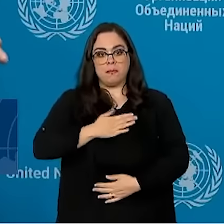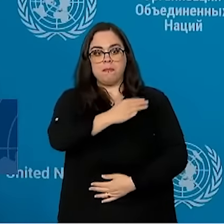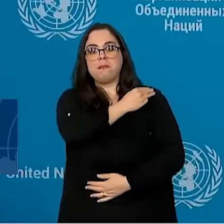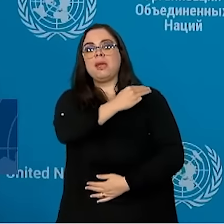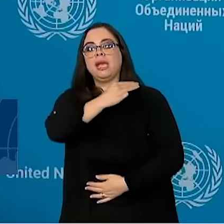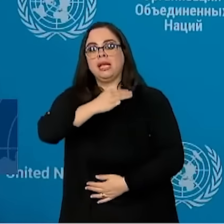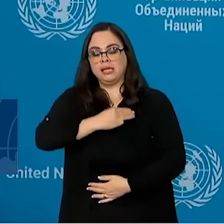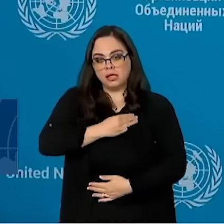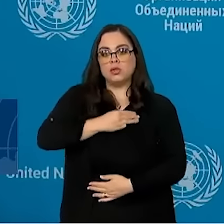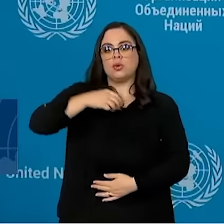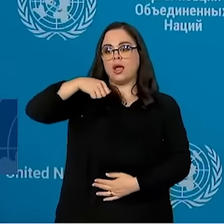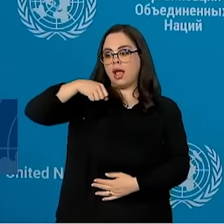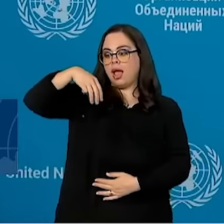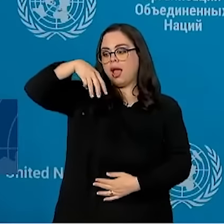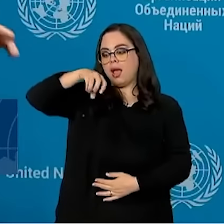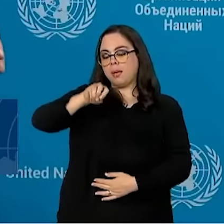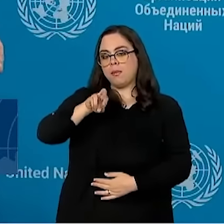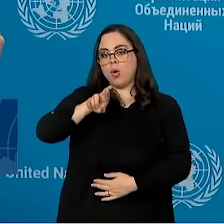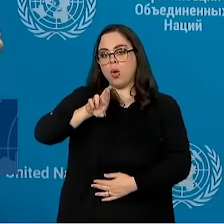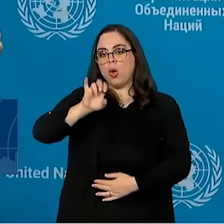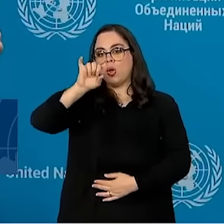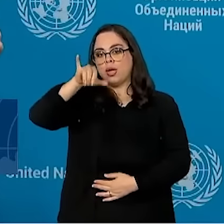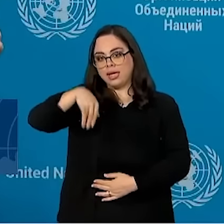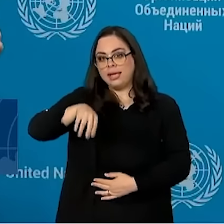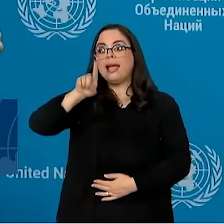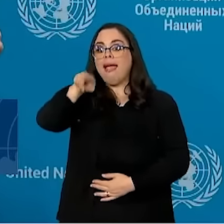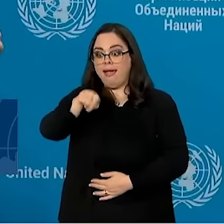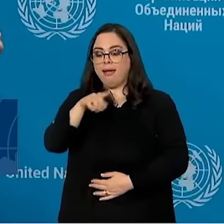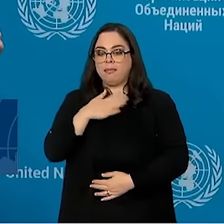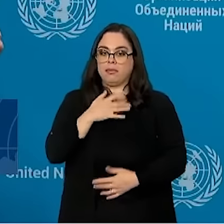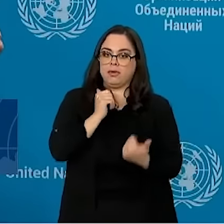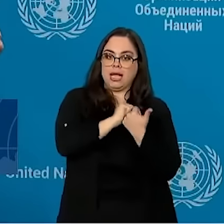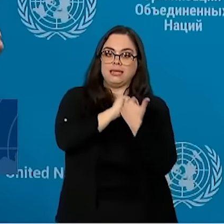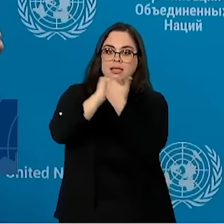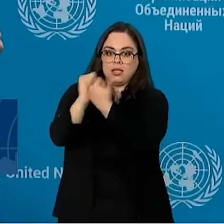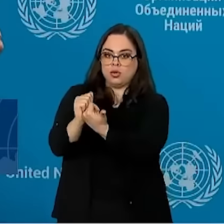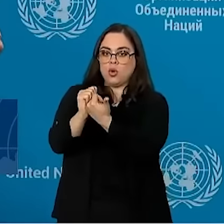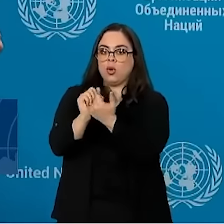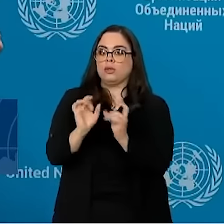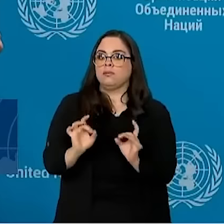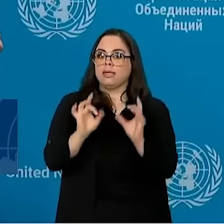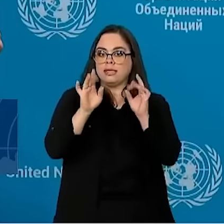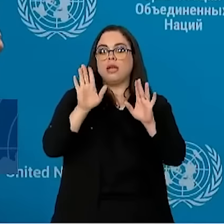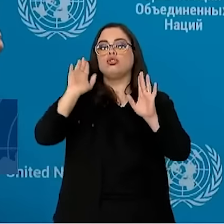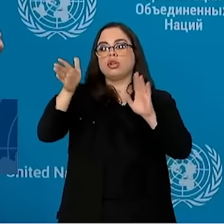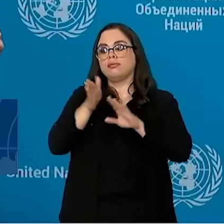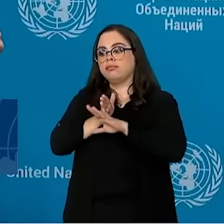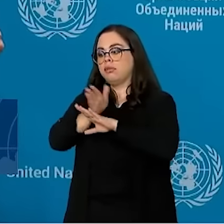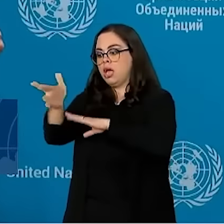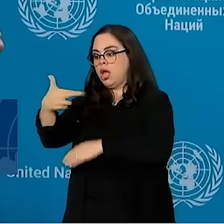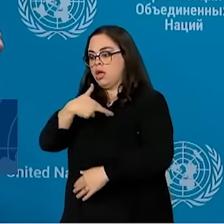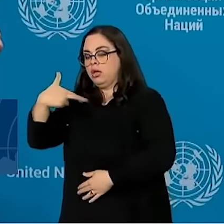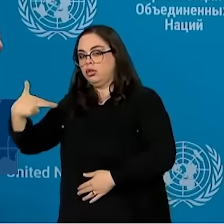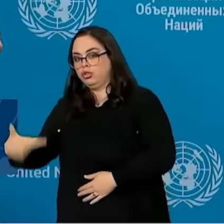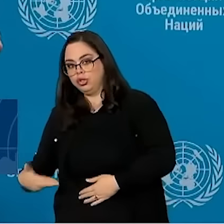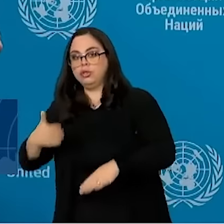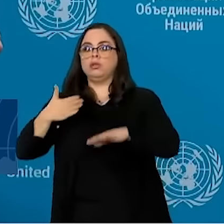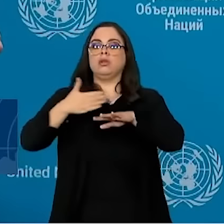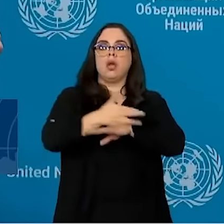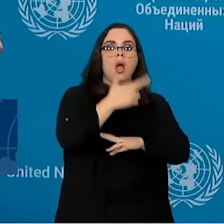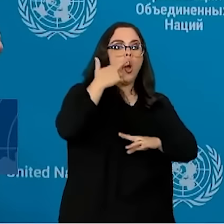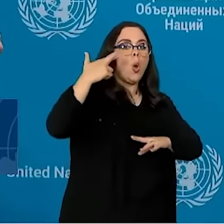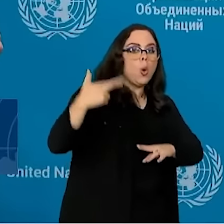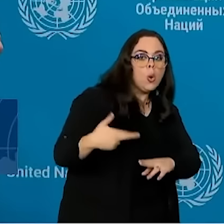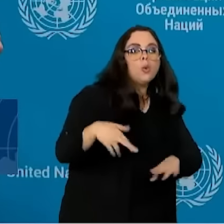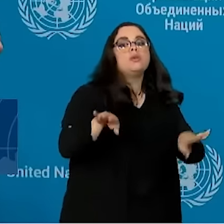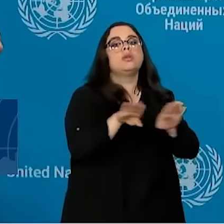Celso Amorim, que hoje é meu assessor especial, esteve a meu pedido na China, já esteve a meu pedido na Rússia, já esteve a meu pedido na